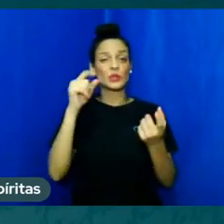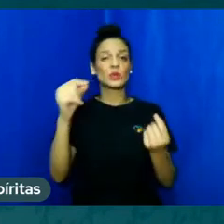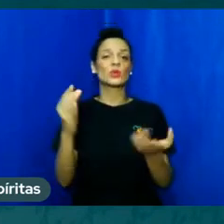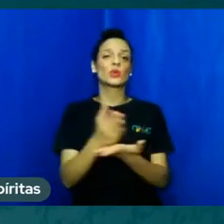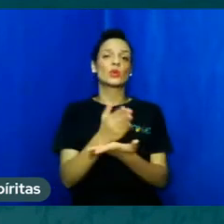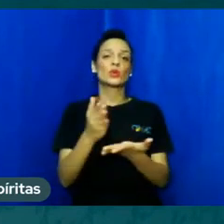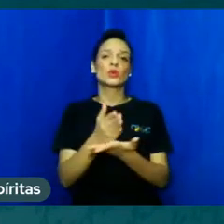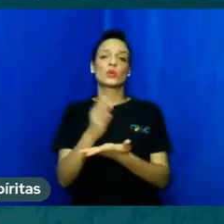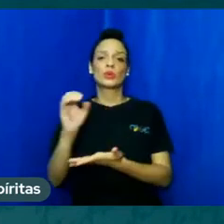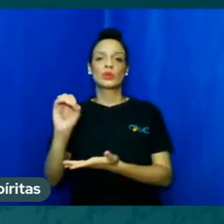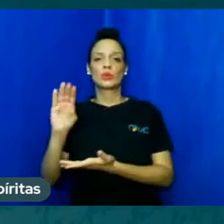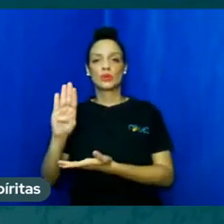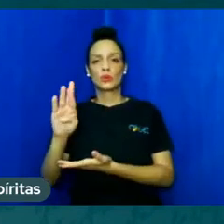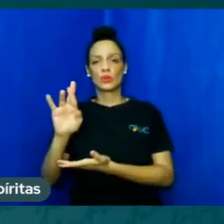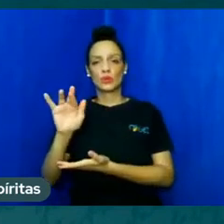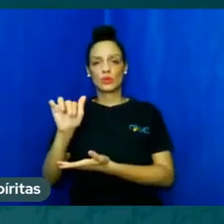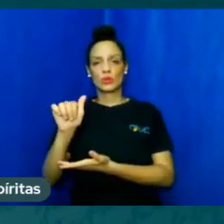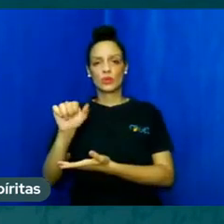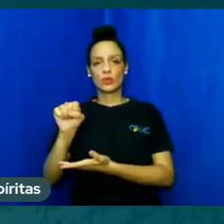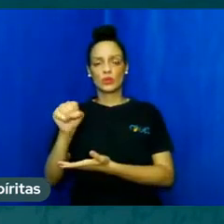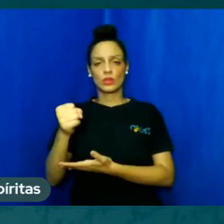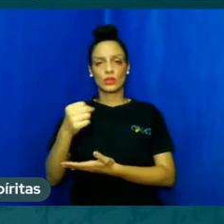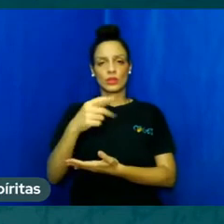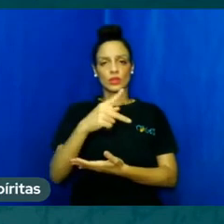questão das nossas instituições, né?